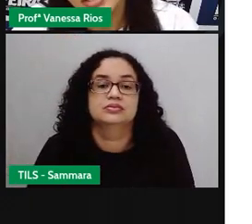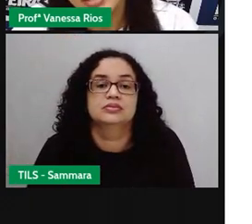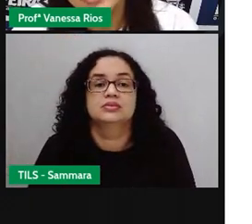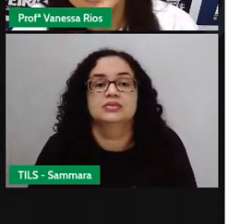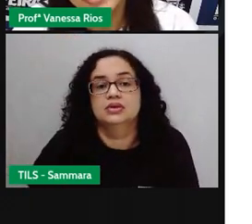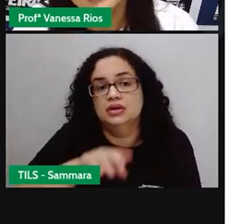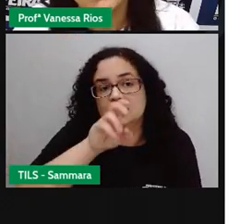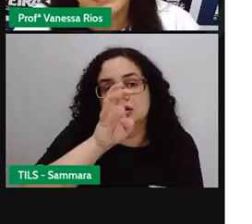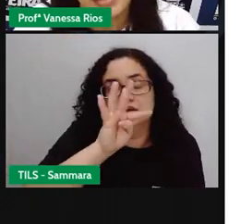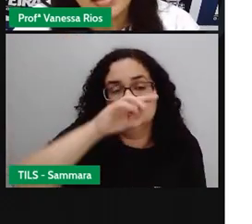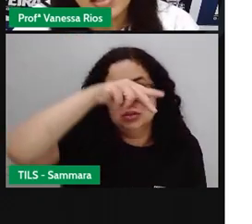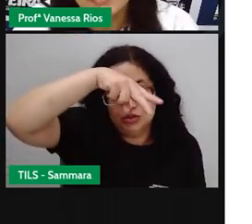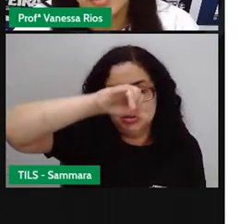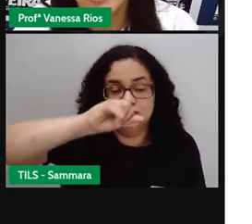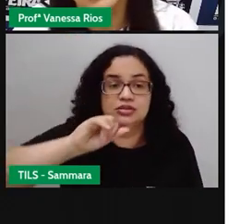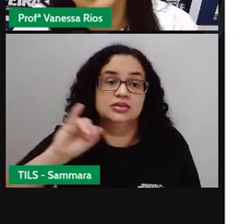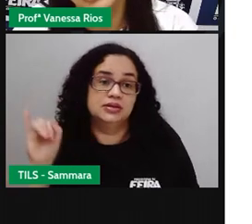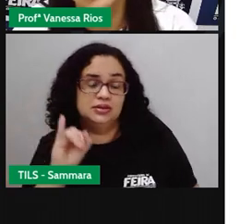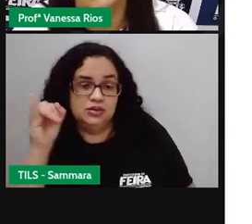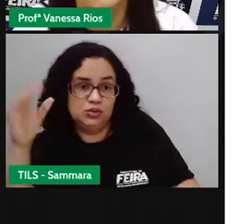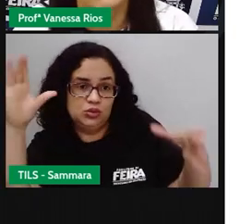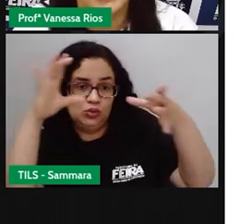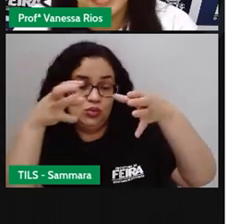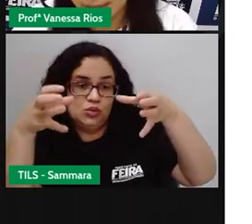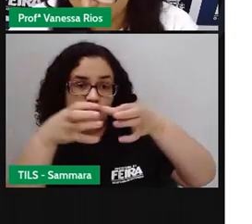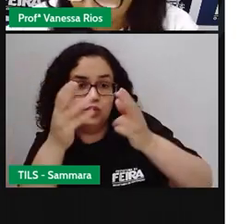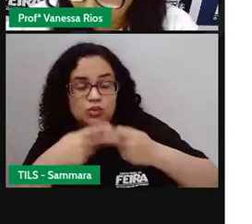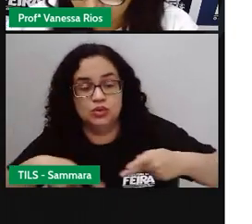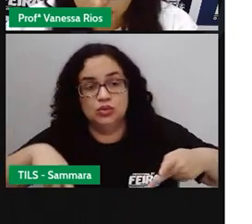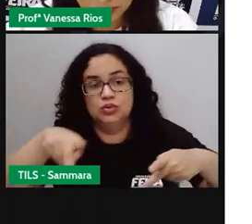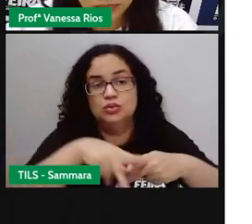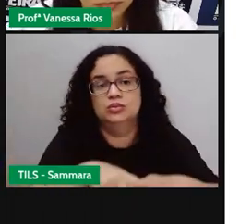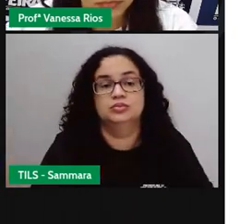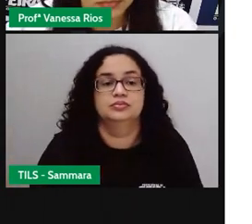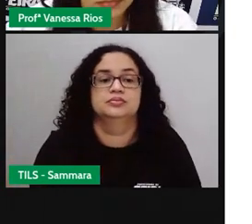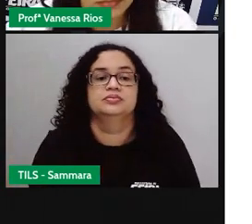etnias principais formadoras do povo baiano.